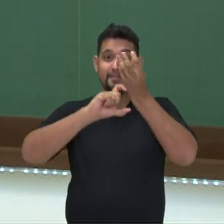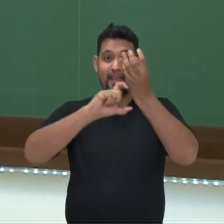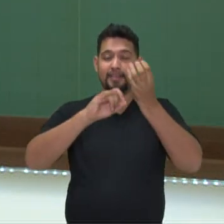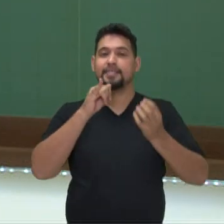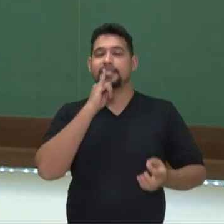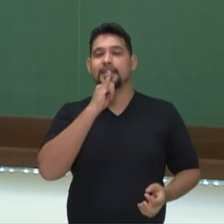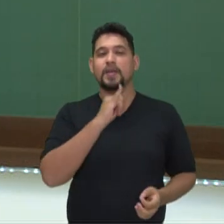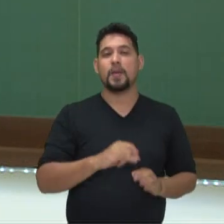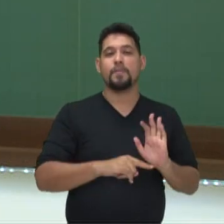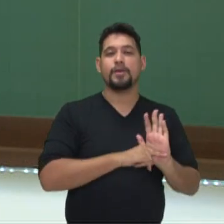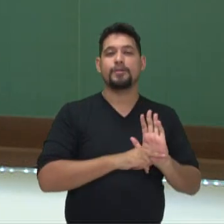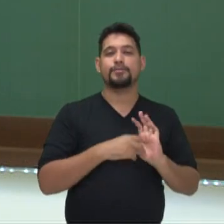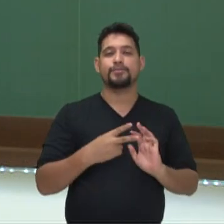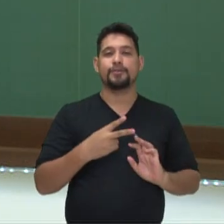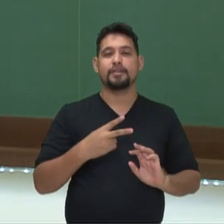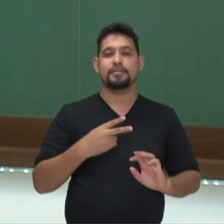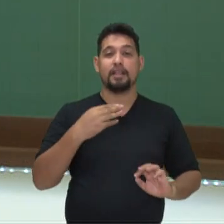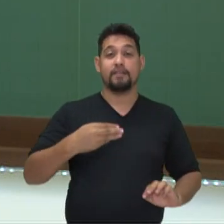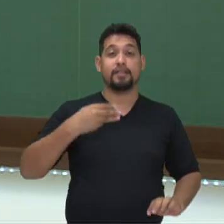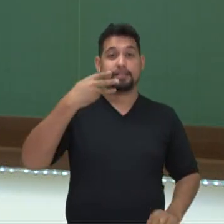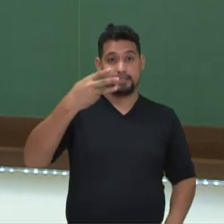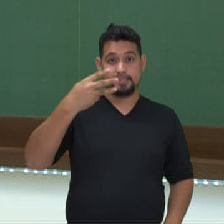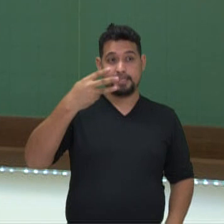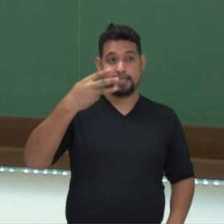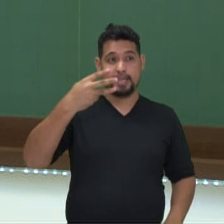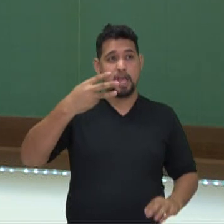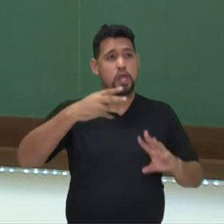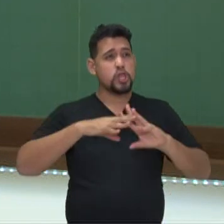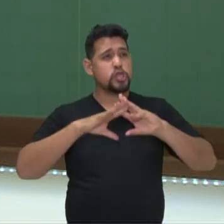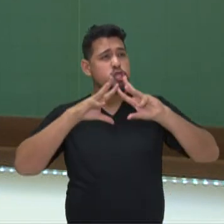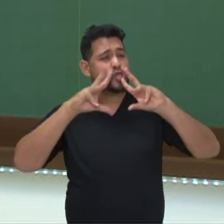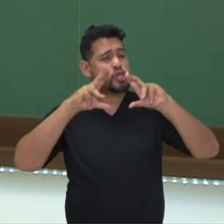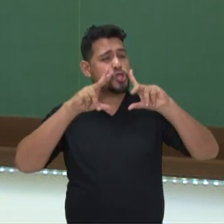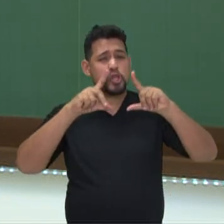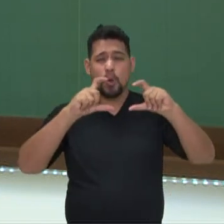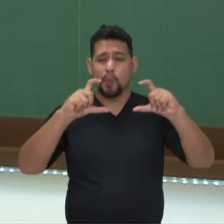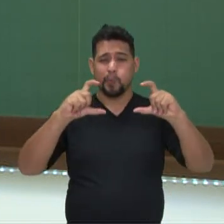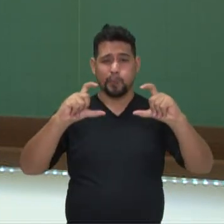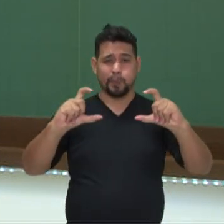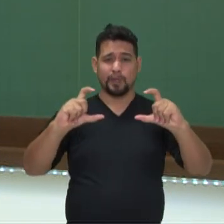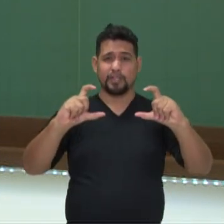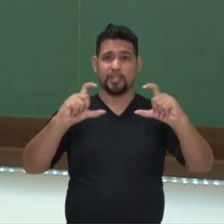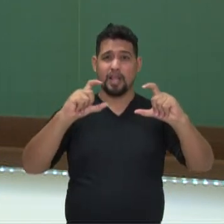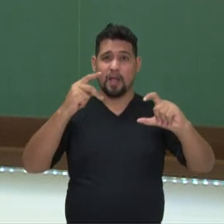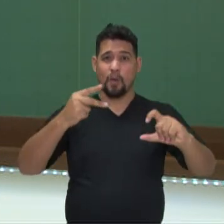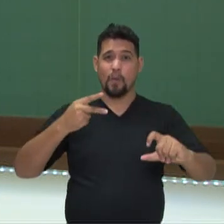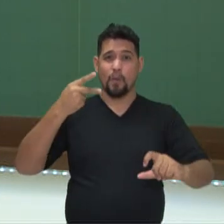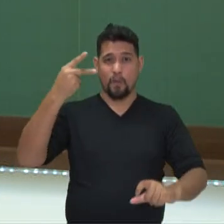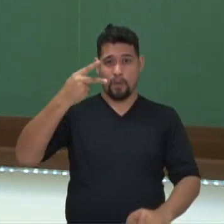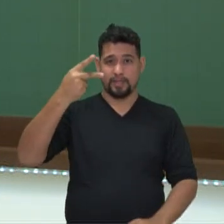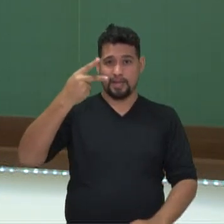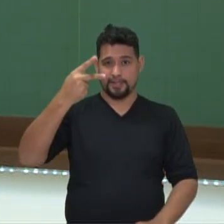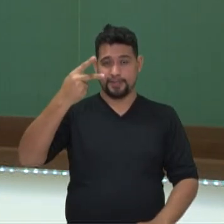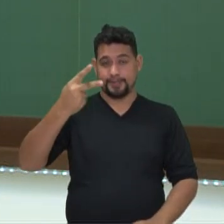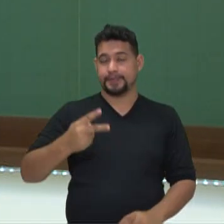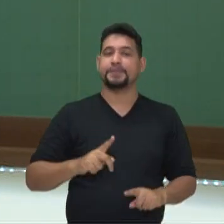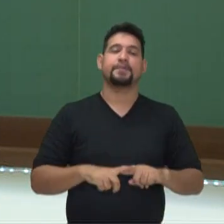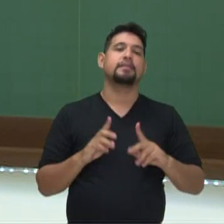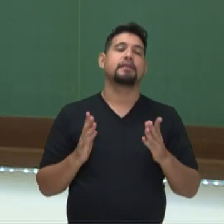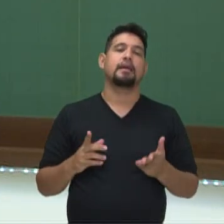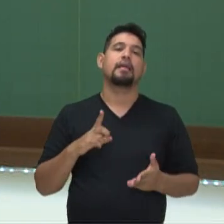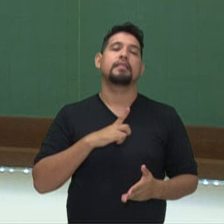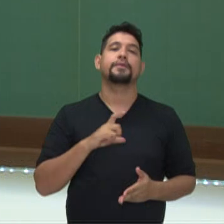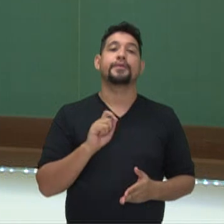menos 2 elevado à terceira potência e tudo isso elevado ao quadrado. Neste caso,